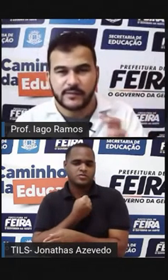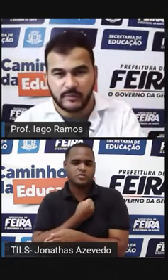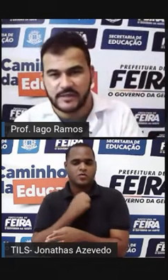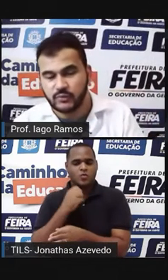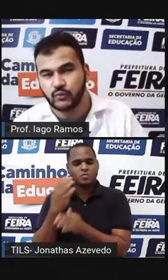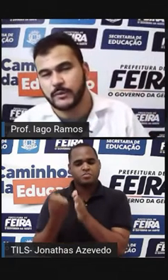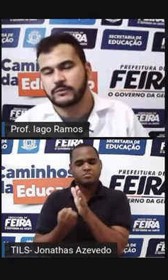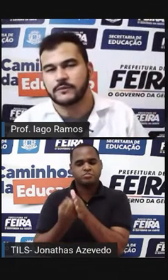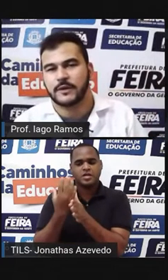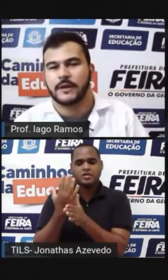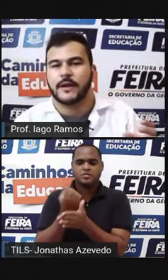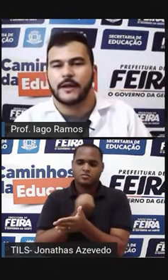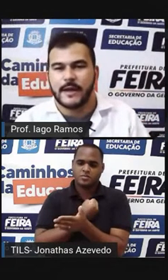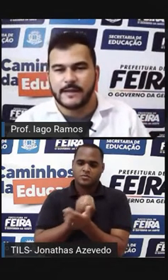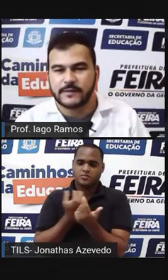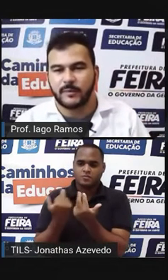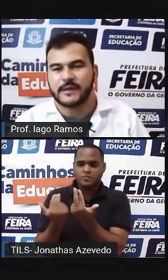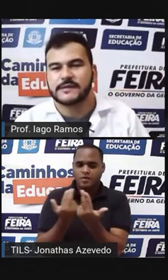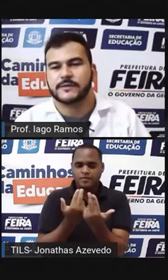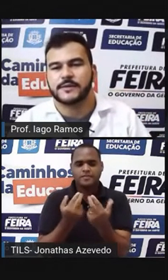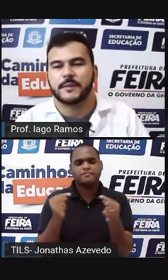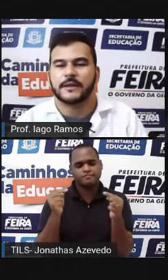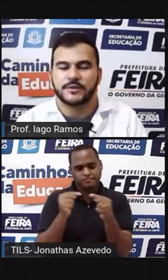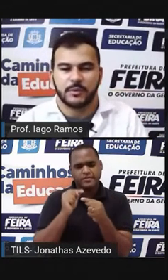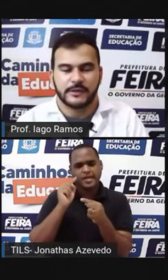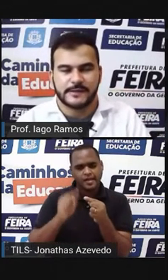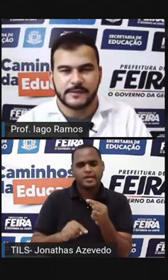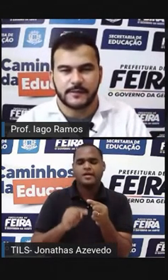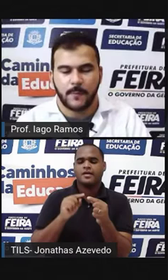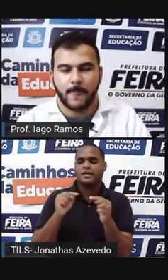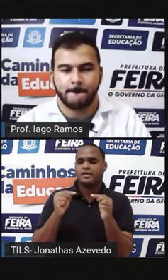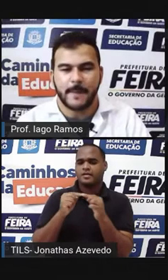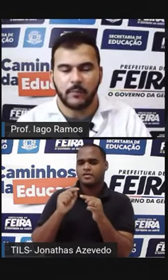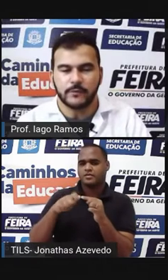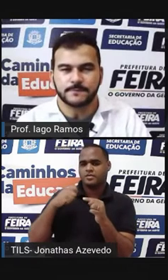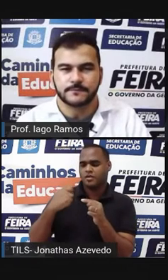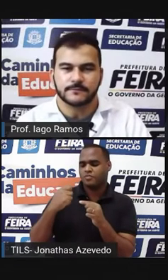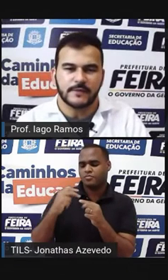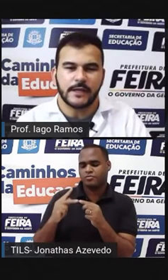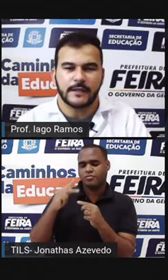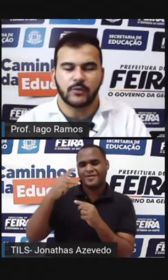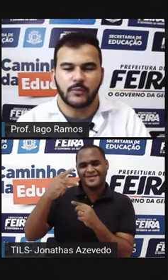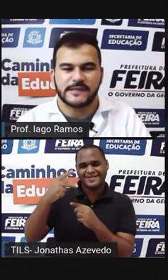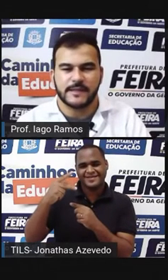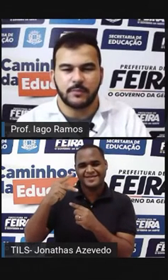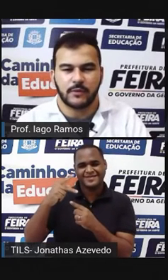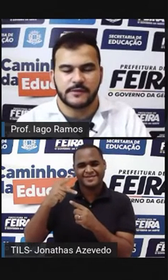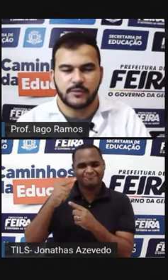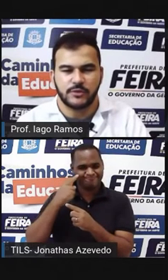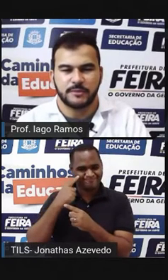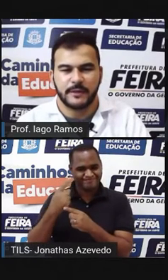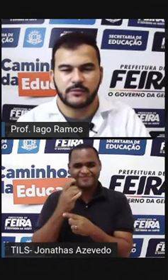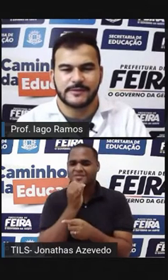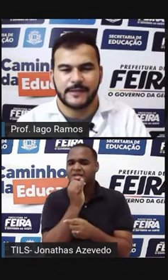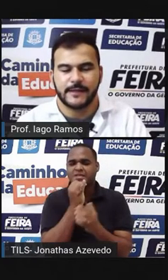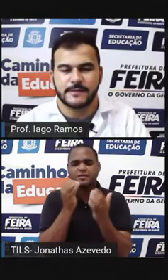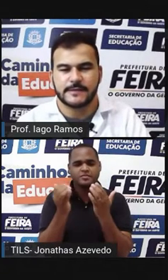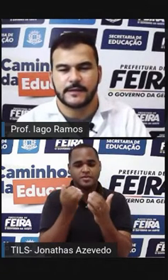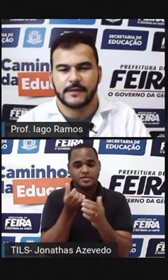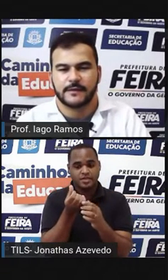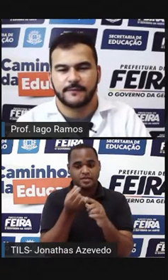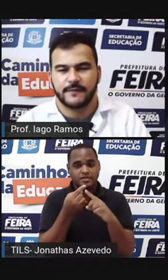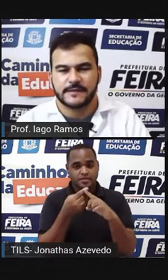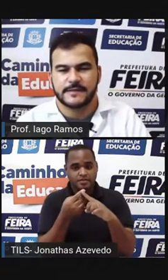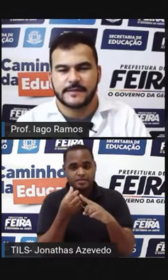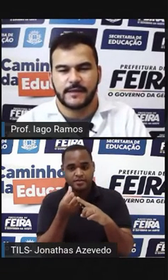só aparece o mesmo número Essa operação é chamada de potenciação Tá bom? E ali como exemplo Se eu multiplico 6